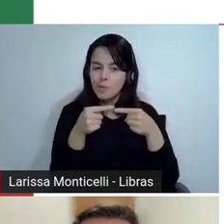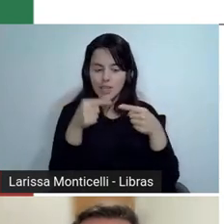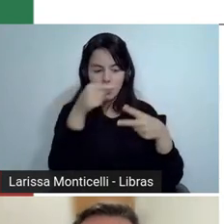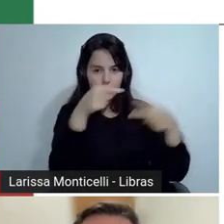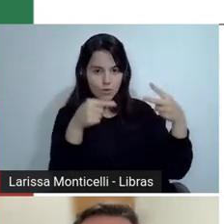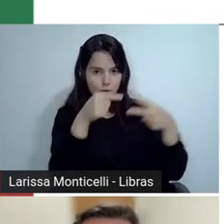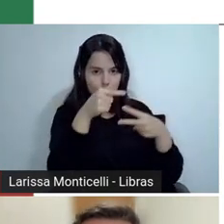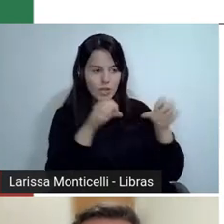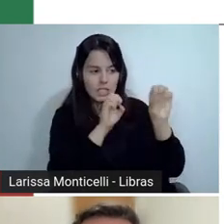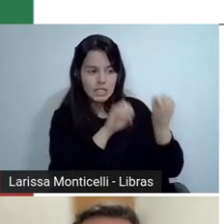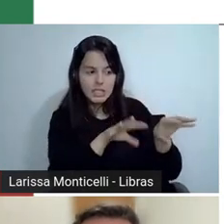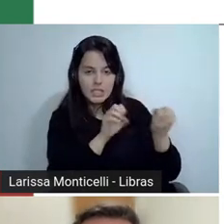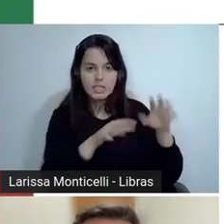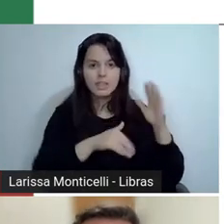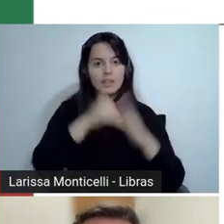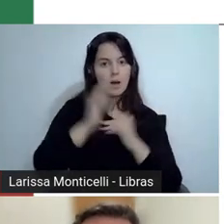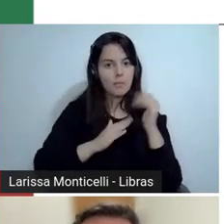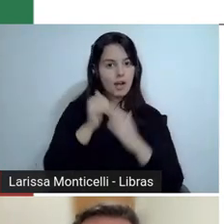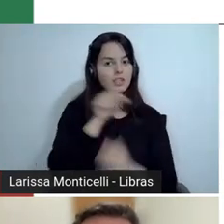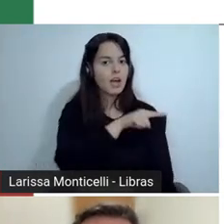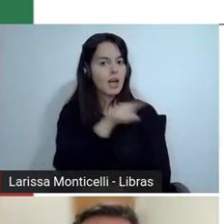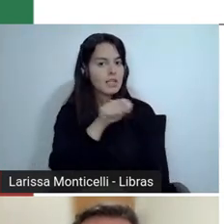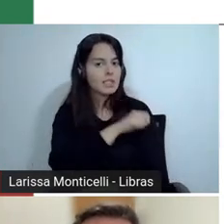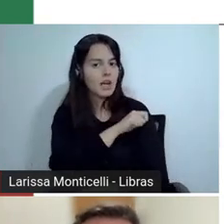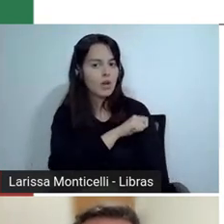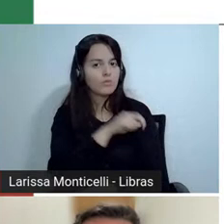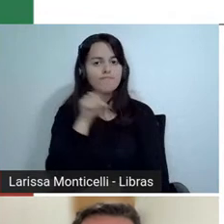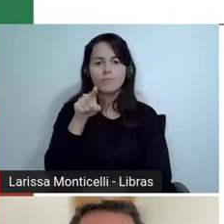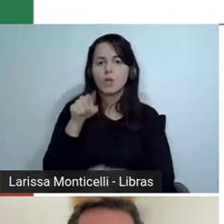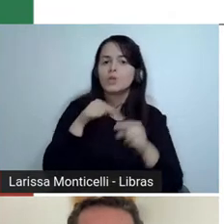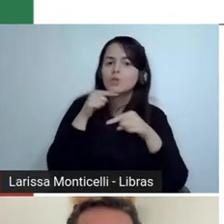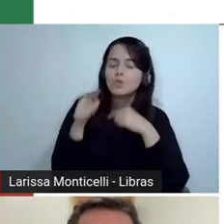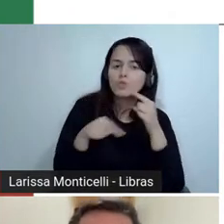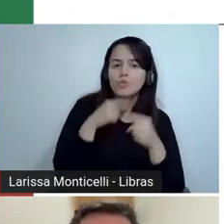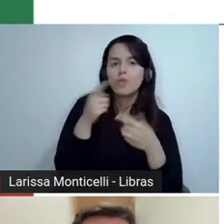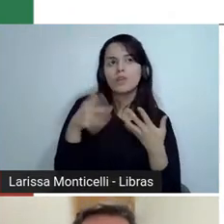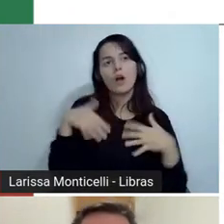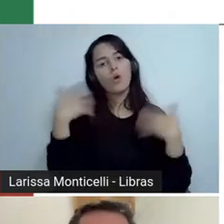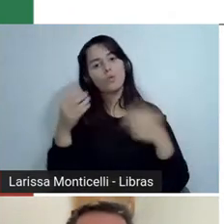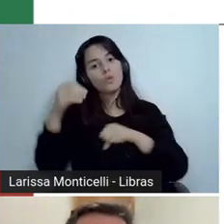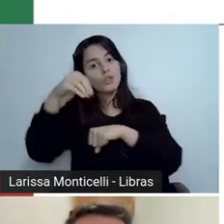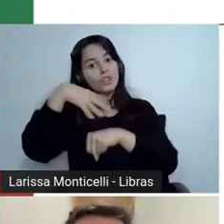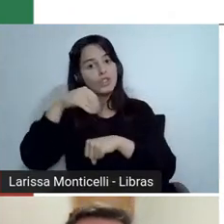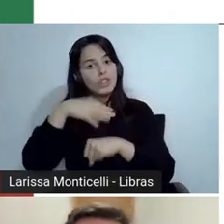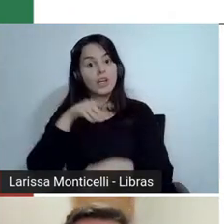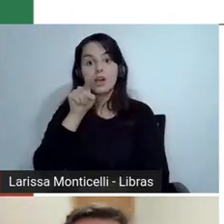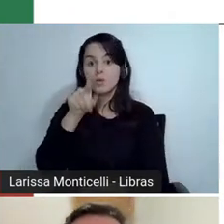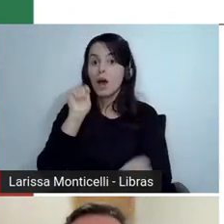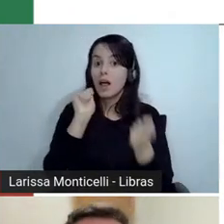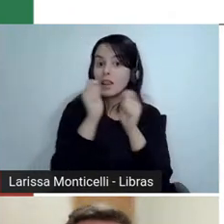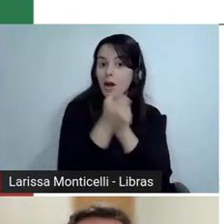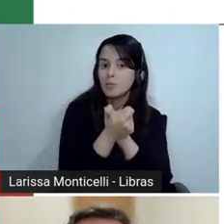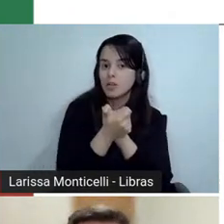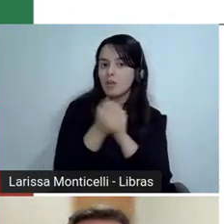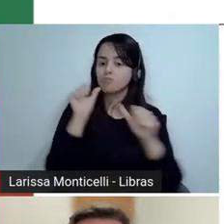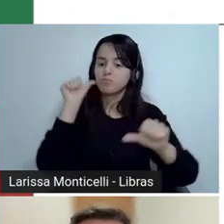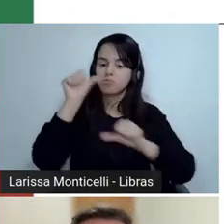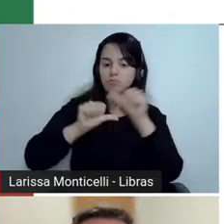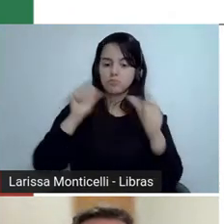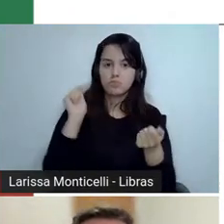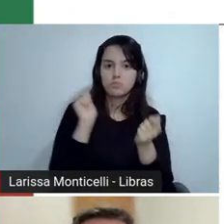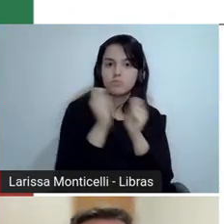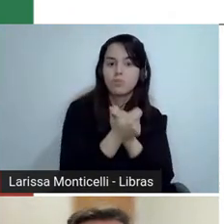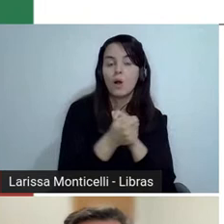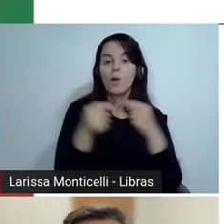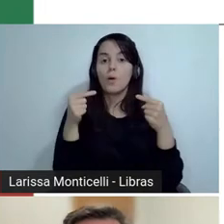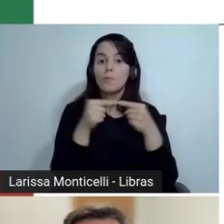algumas dúvidas, algumas sugestões, se alteraram alguma coisa que isso a gente falou que isso é super válido, a partir da realidade da